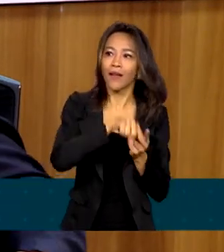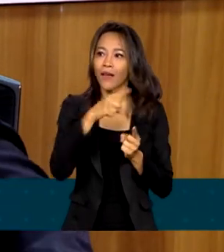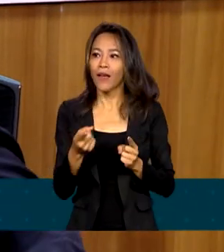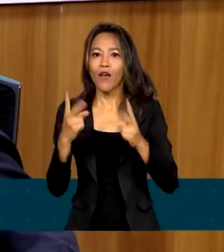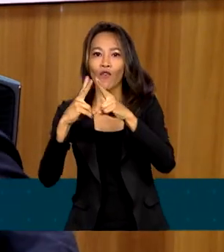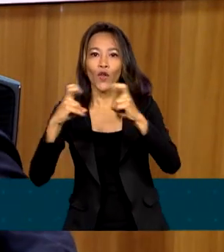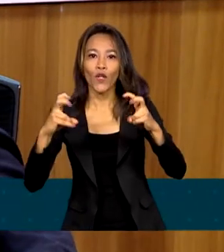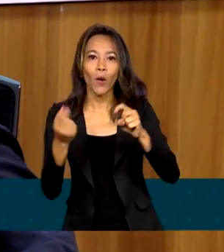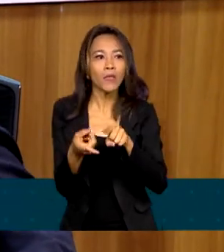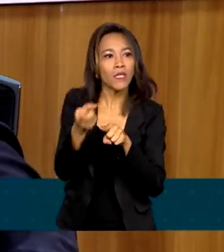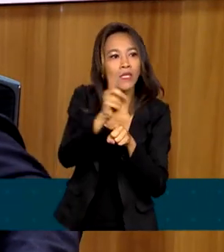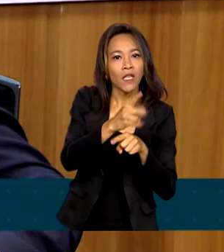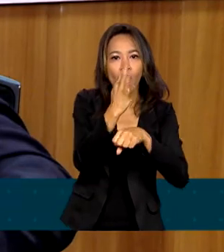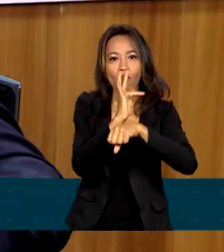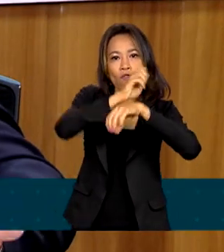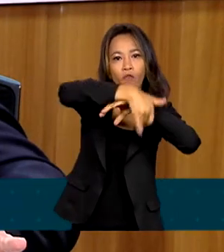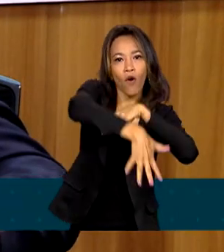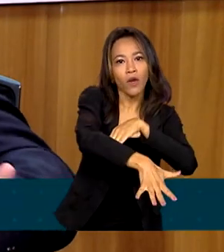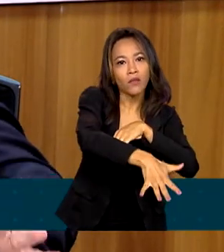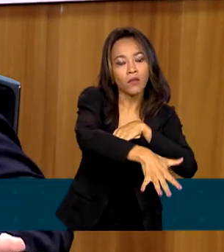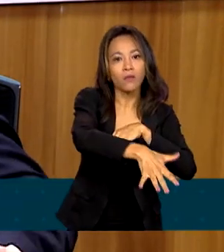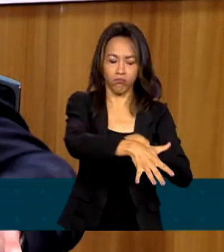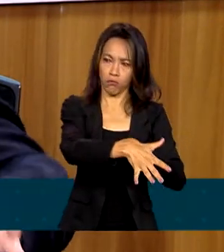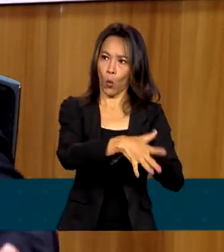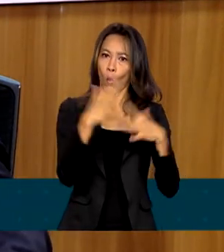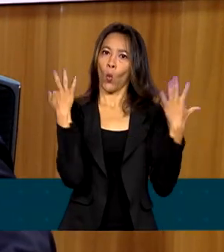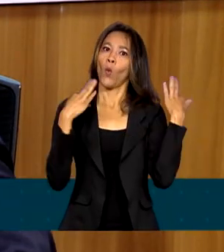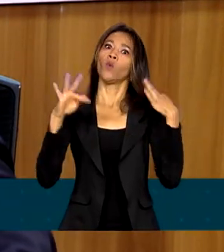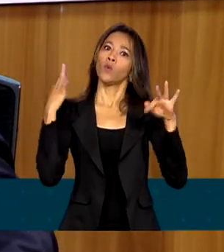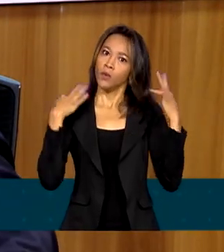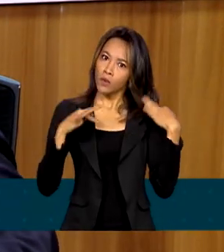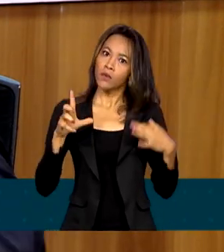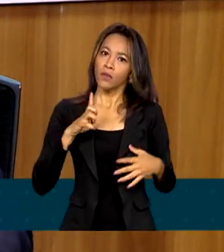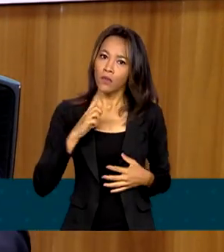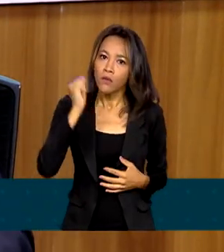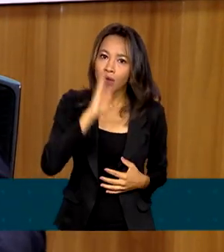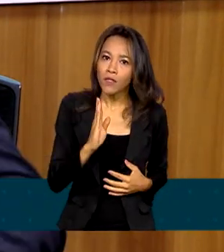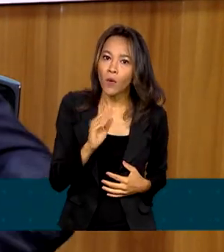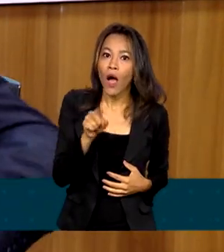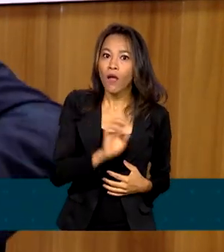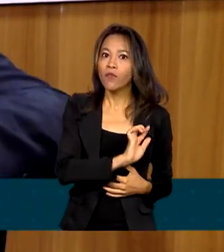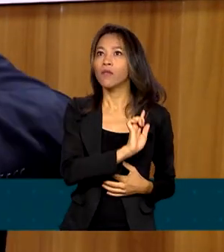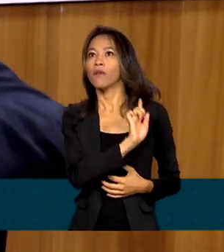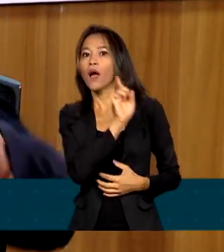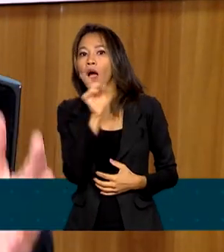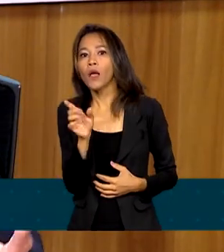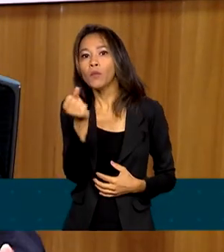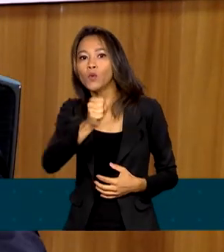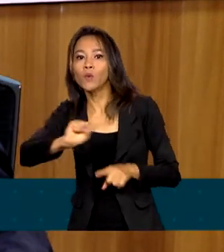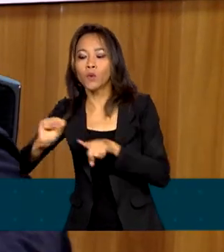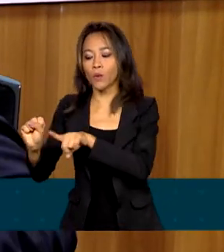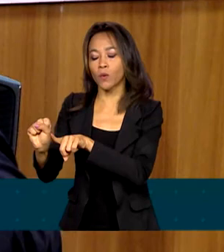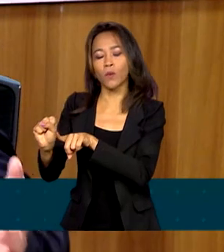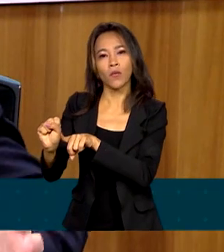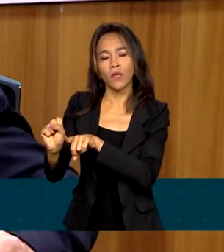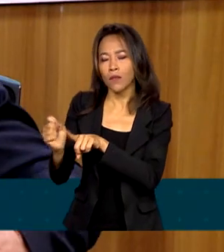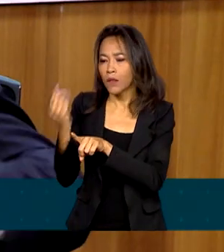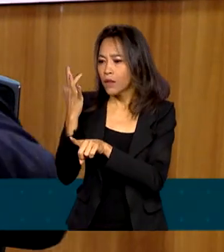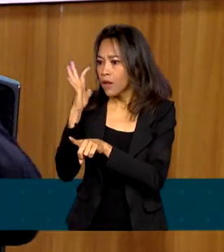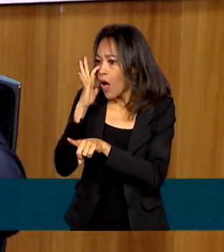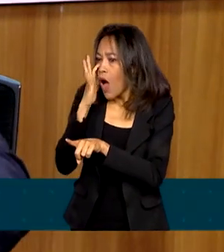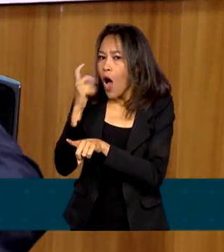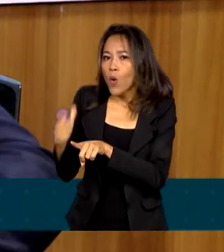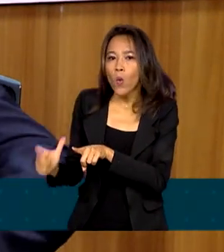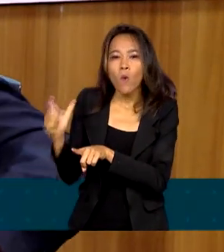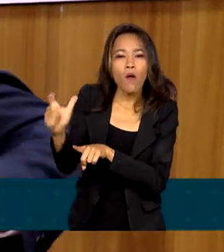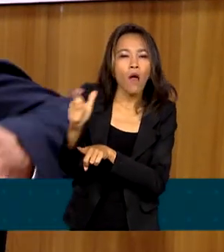você tem Foz do Iguaçu, que é um tipo de turismo específico que nós temos aqui. Aí você vem para o sudeste, você tem inúmeros destinos incríveis, você tem